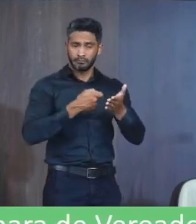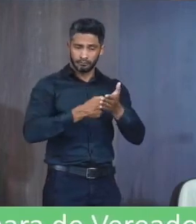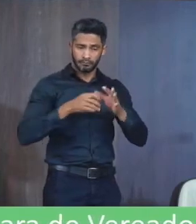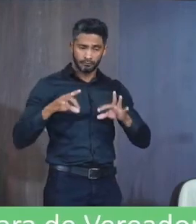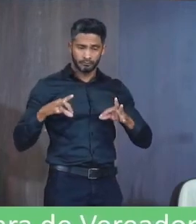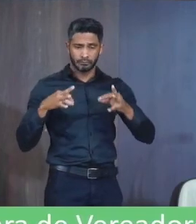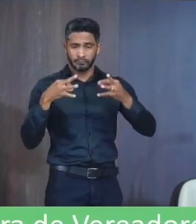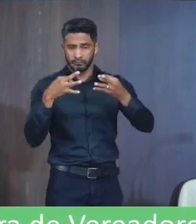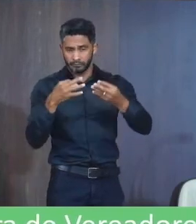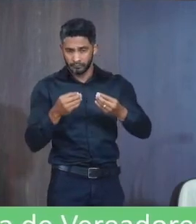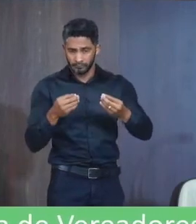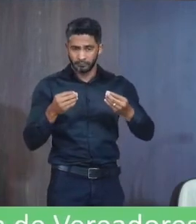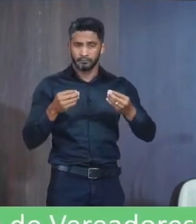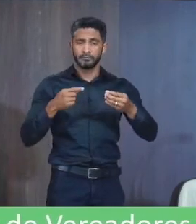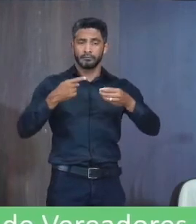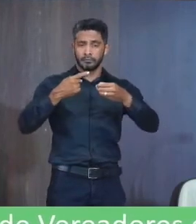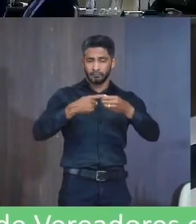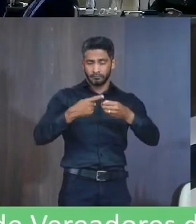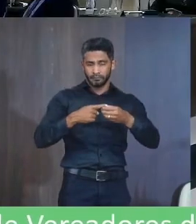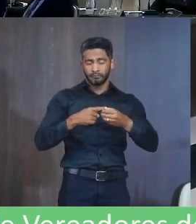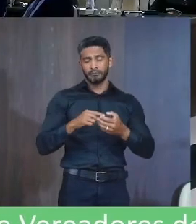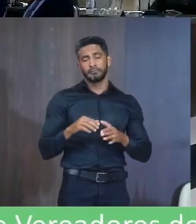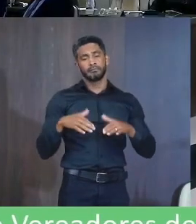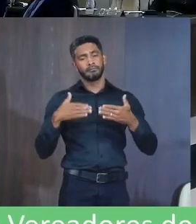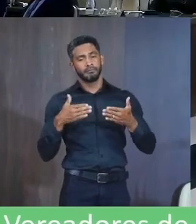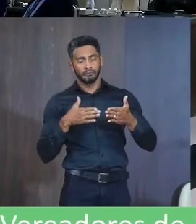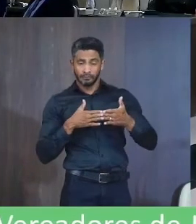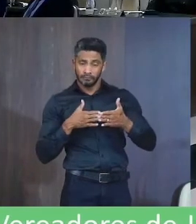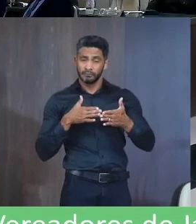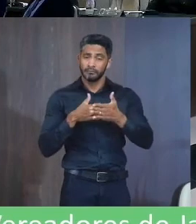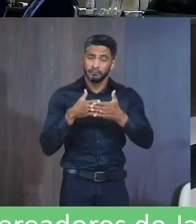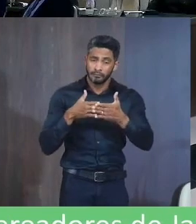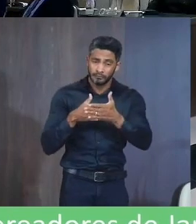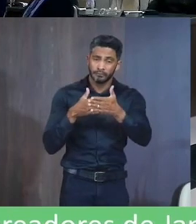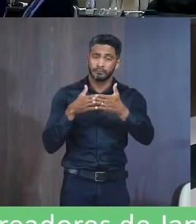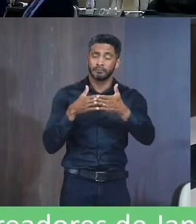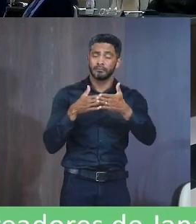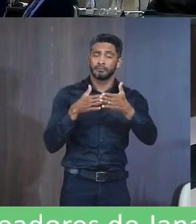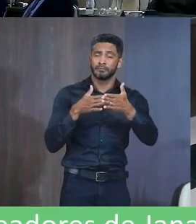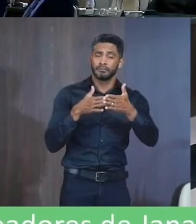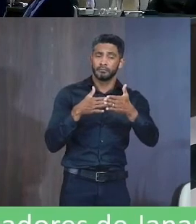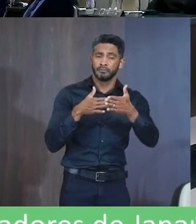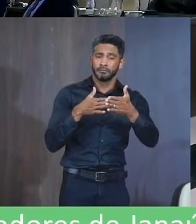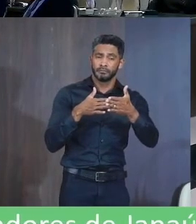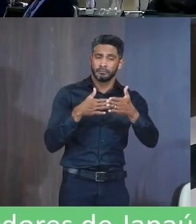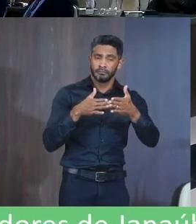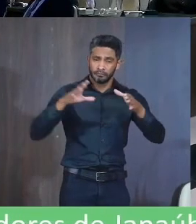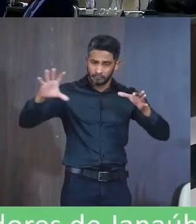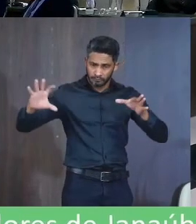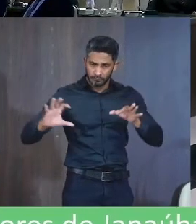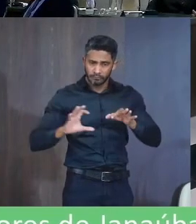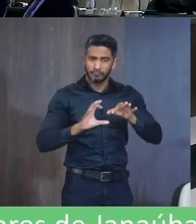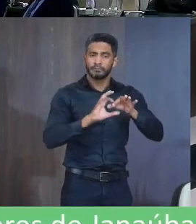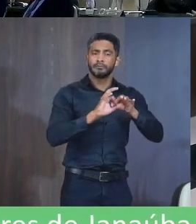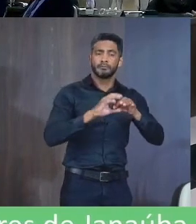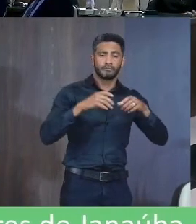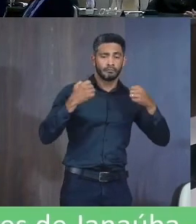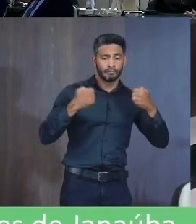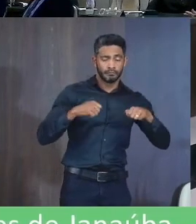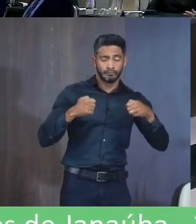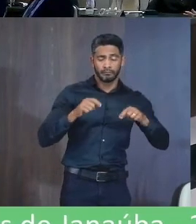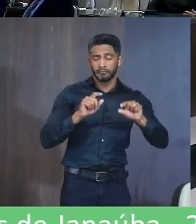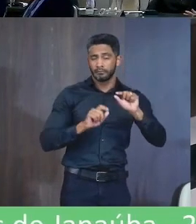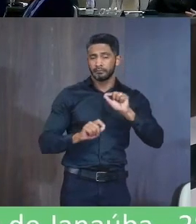toda edificação Permanente urbana O desafio Da universalização Do saneamento Depende das